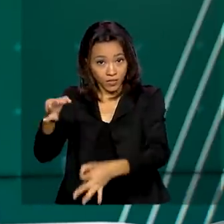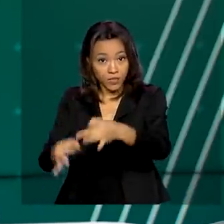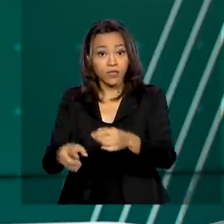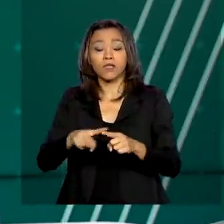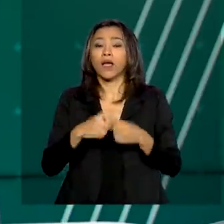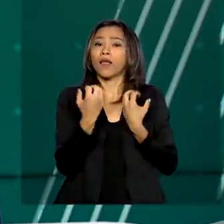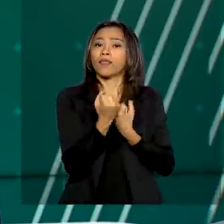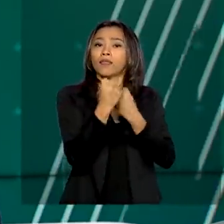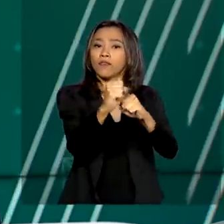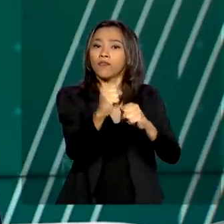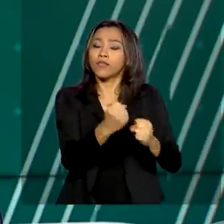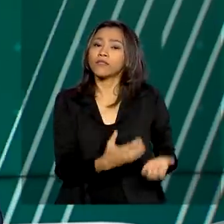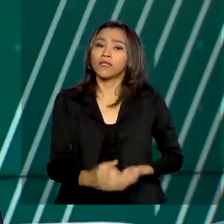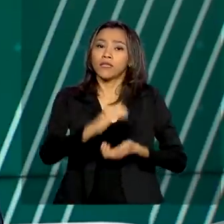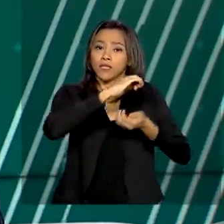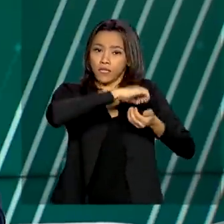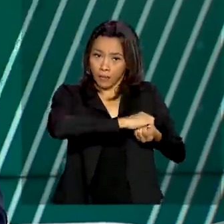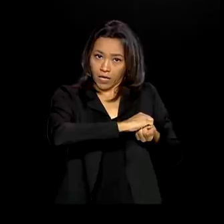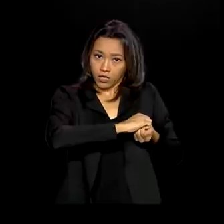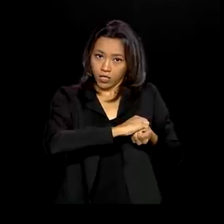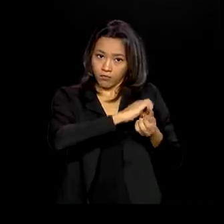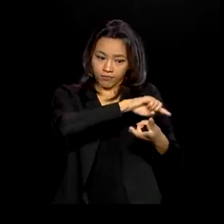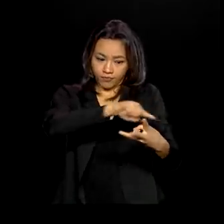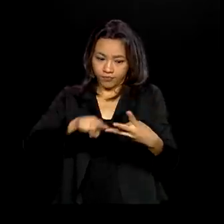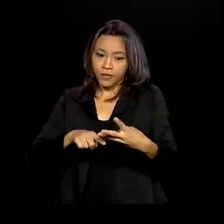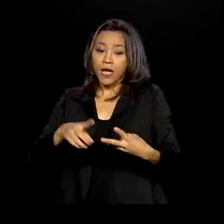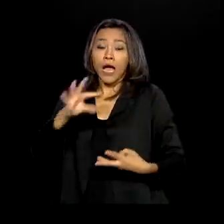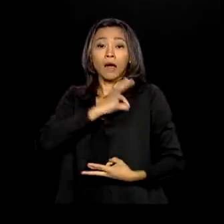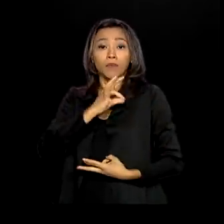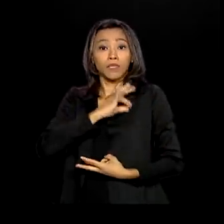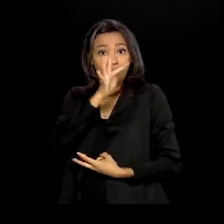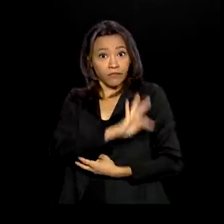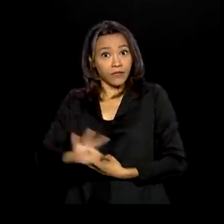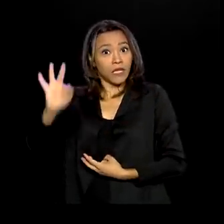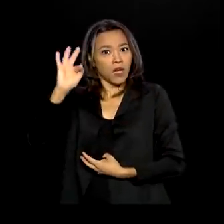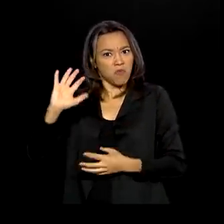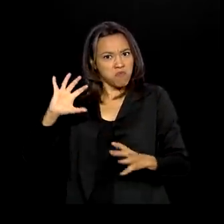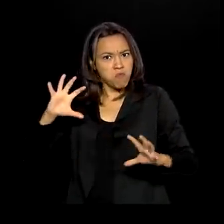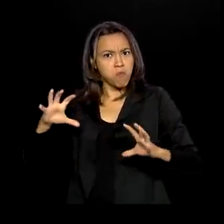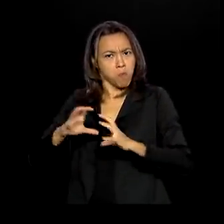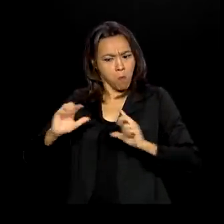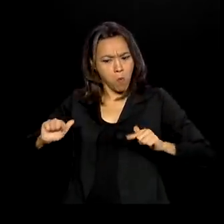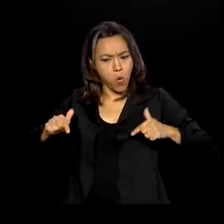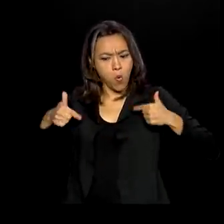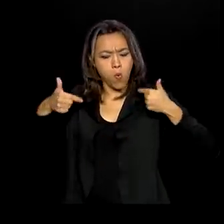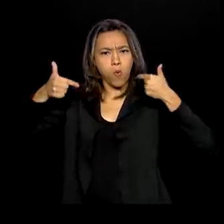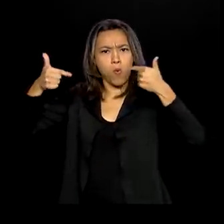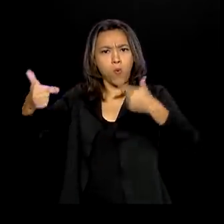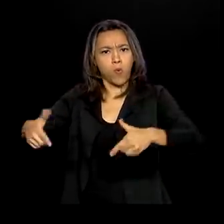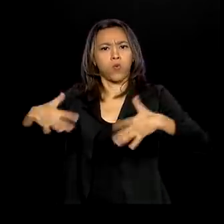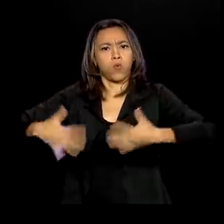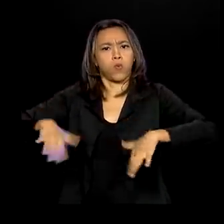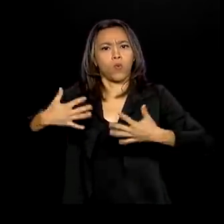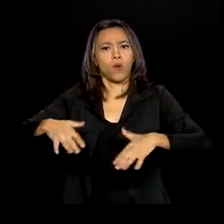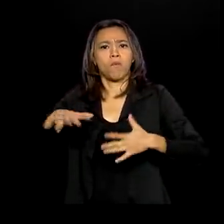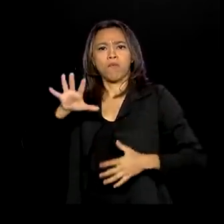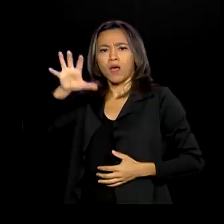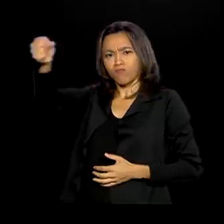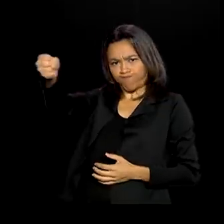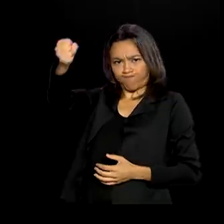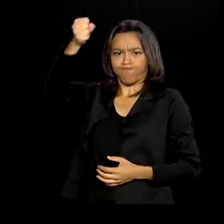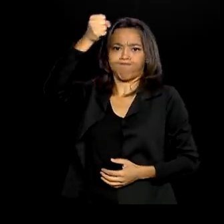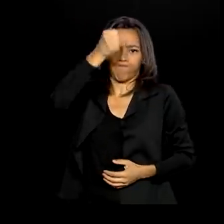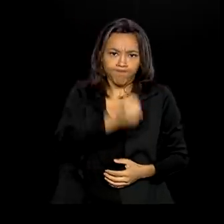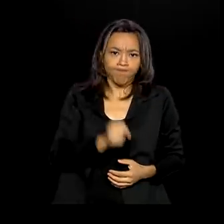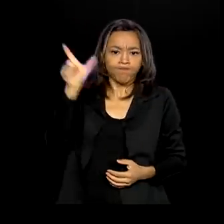da Defesa e do Itamaraty, a Polícia Federal coordenou uma mega-operação internacional para repatriar o criminoso